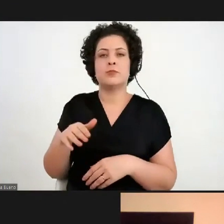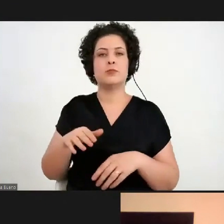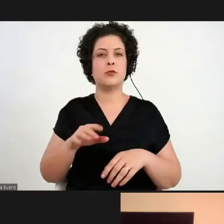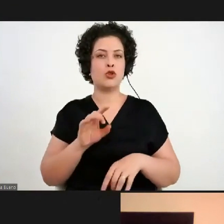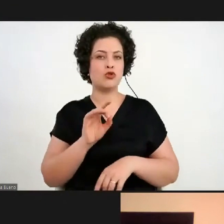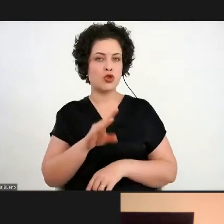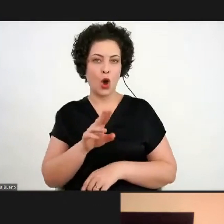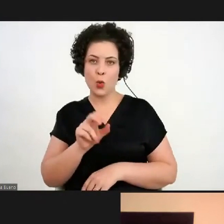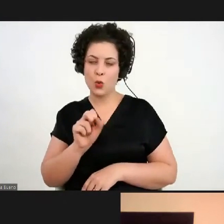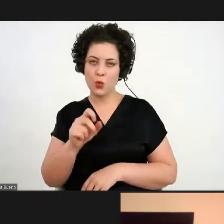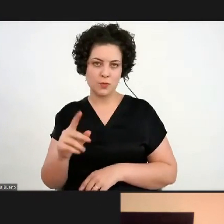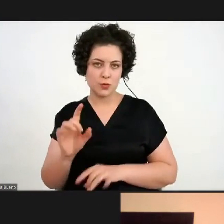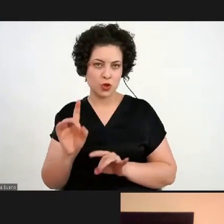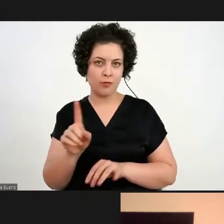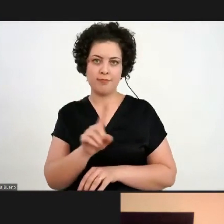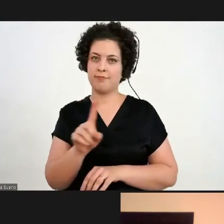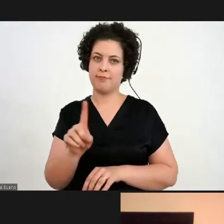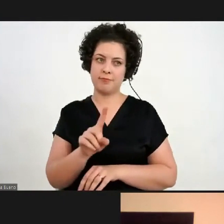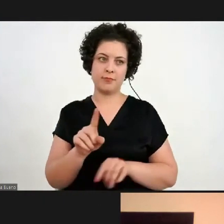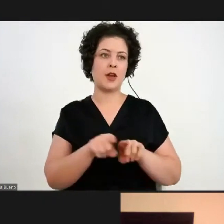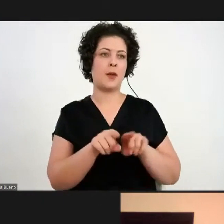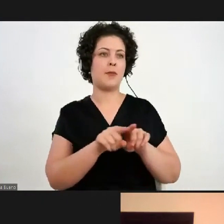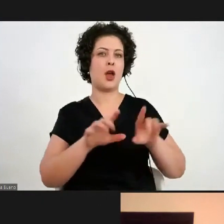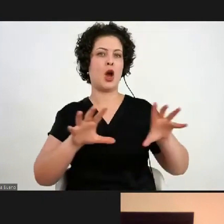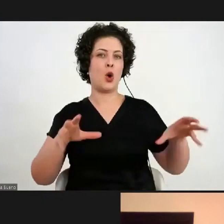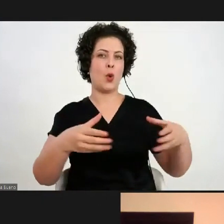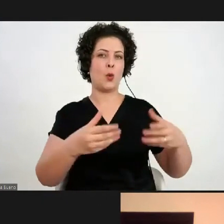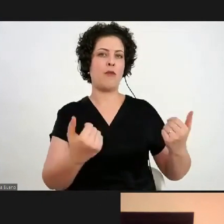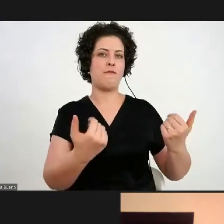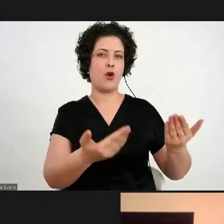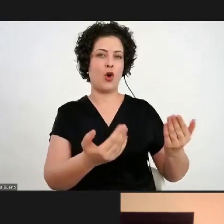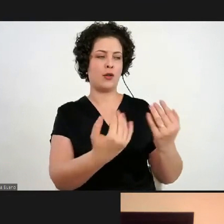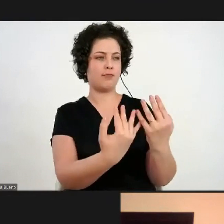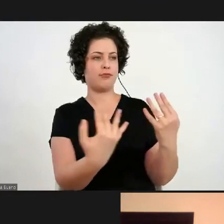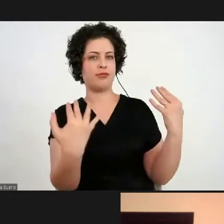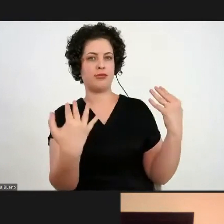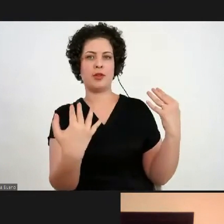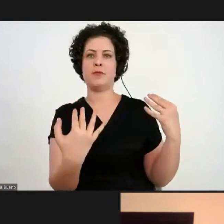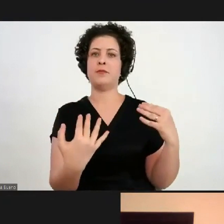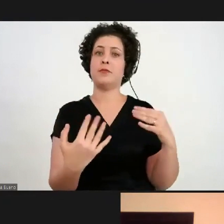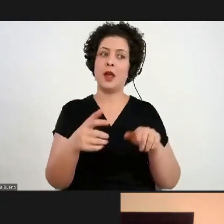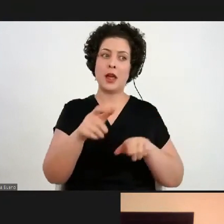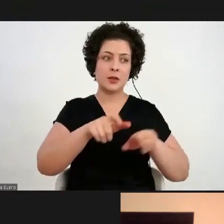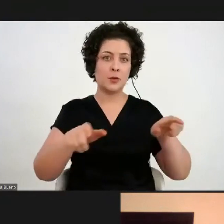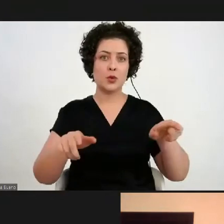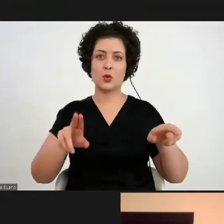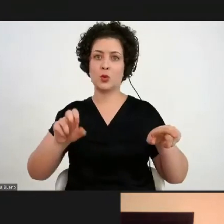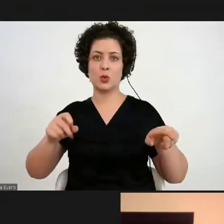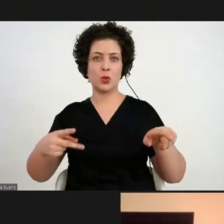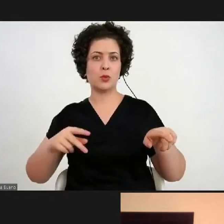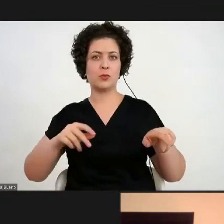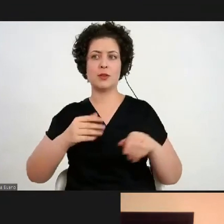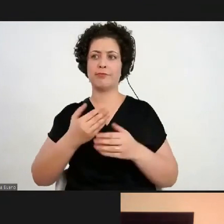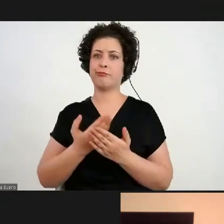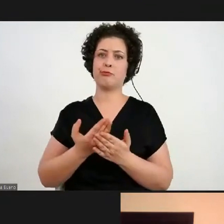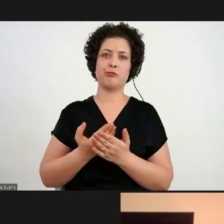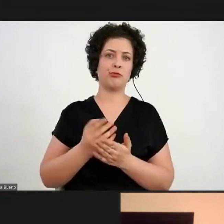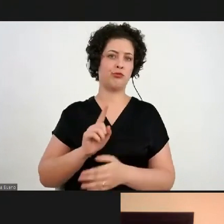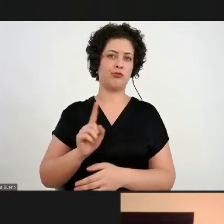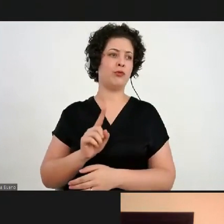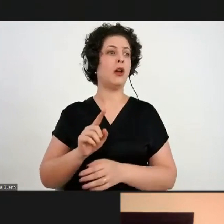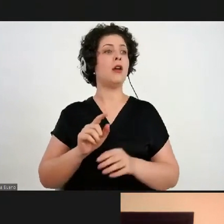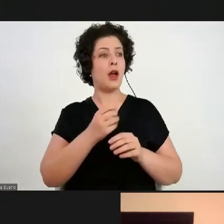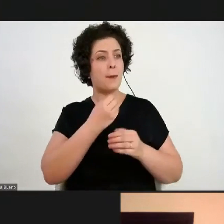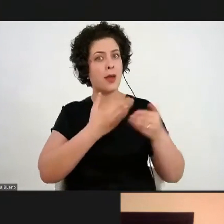atender a USP, ele está aí para atender a USP e a comunidade externa. As pessoas que não puderam estudar na USP são muito bem-vindas a esse museu. Ele é